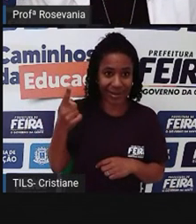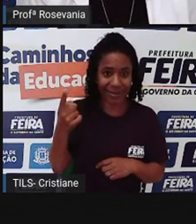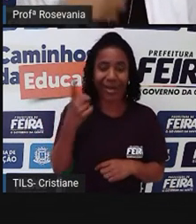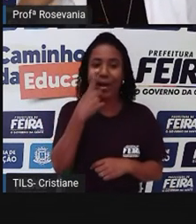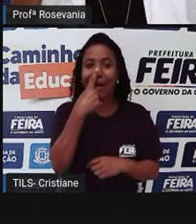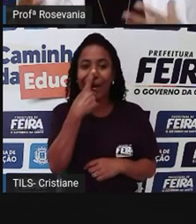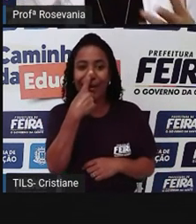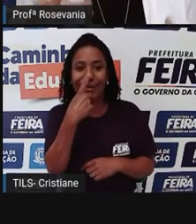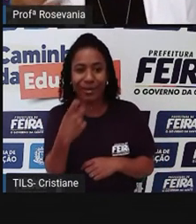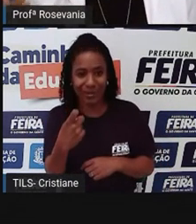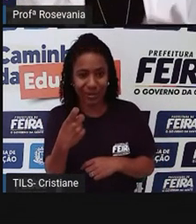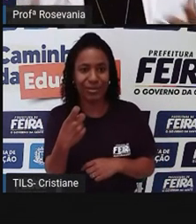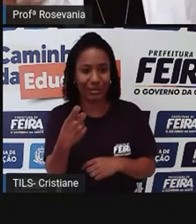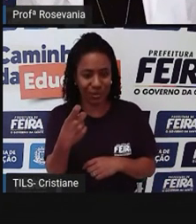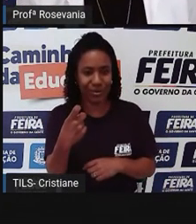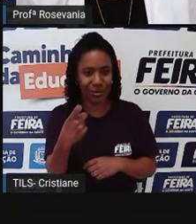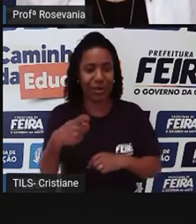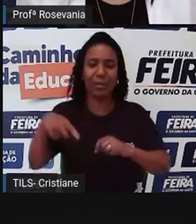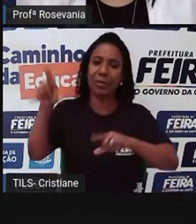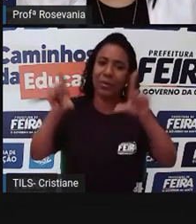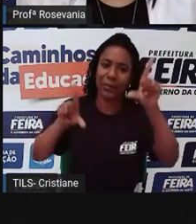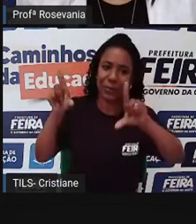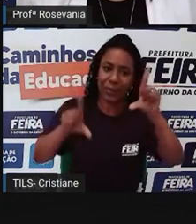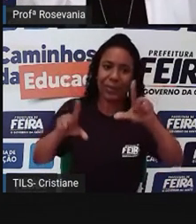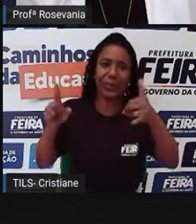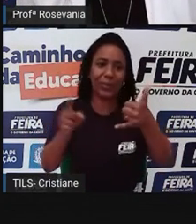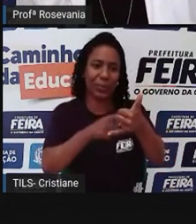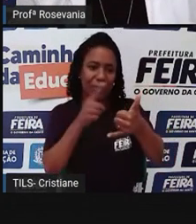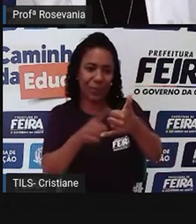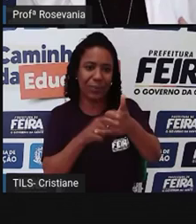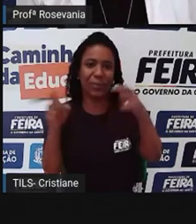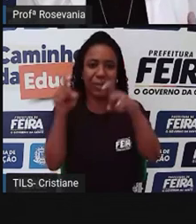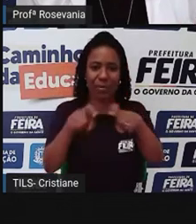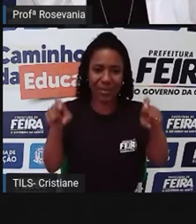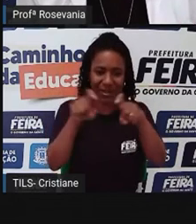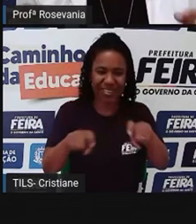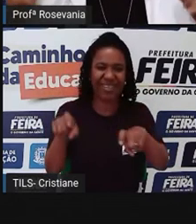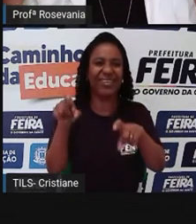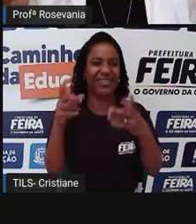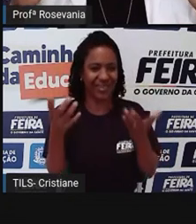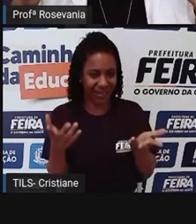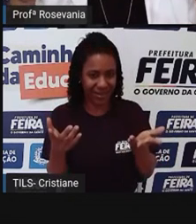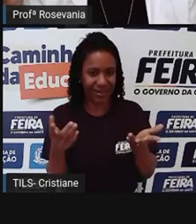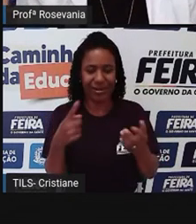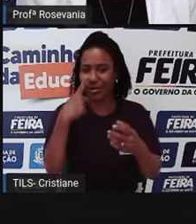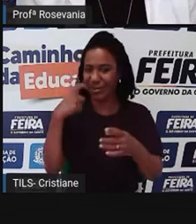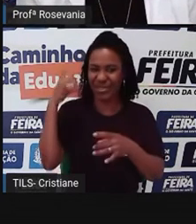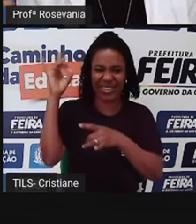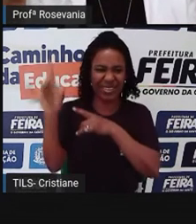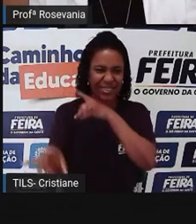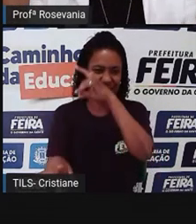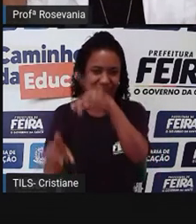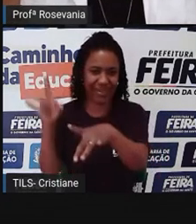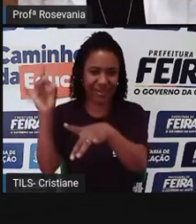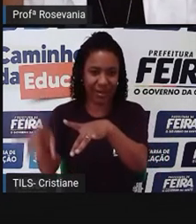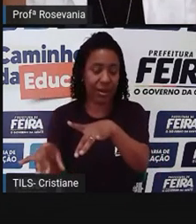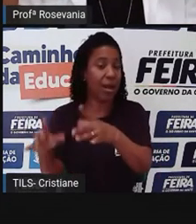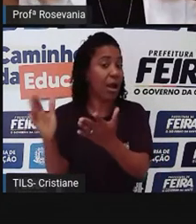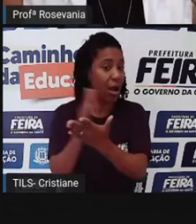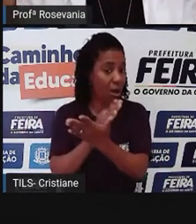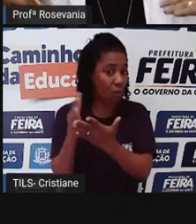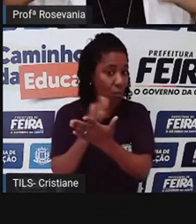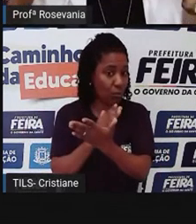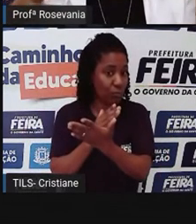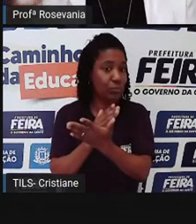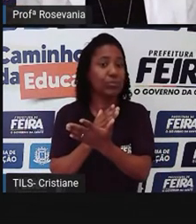descarta, aquele material todo poderia ser reciclado. São pouquíssimas coisas, a exemplo, das TVs de tubo, aquele pó preto